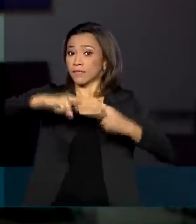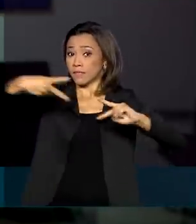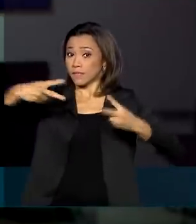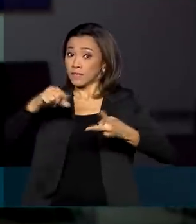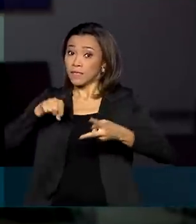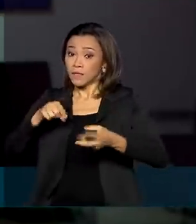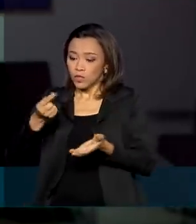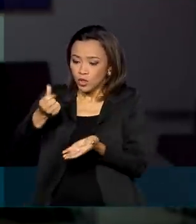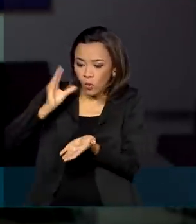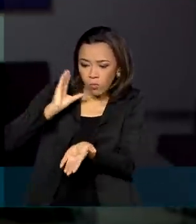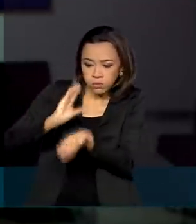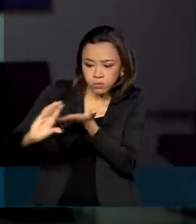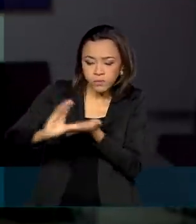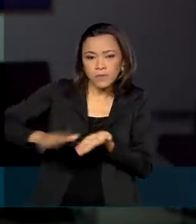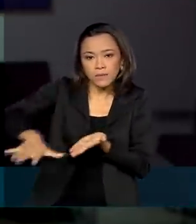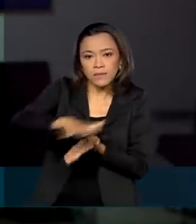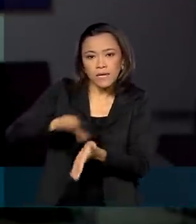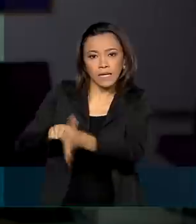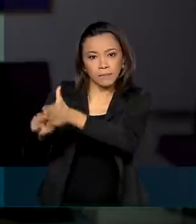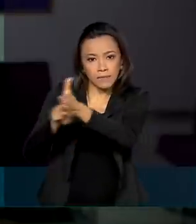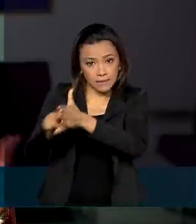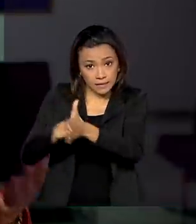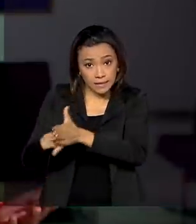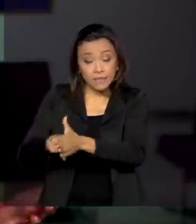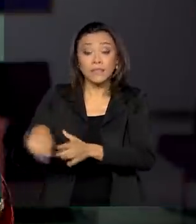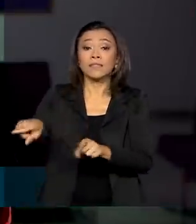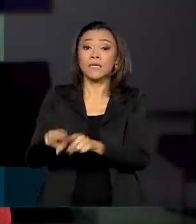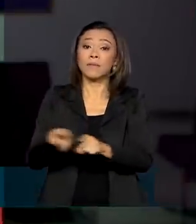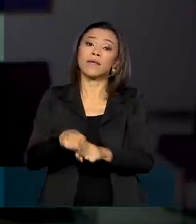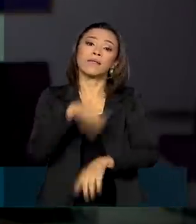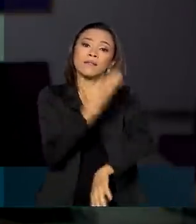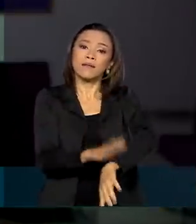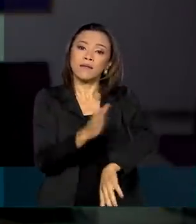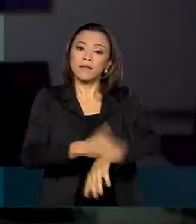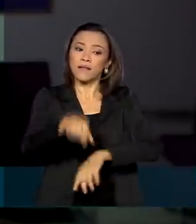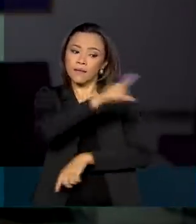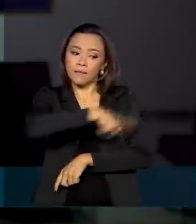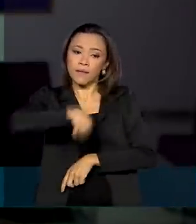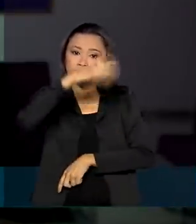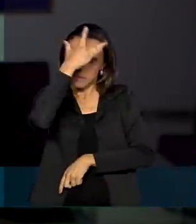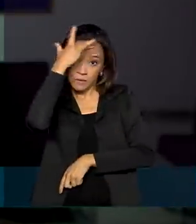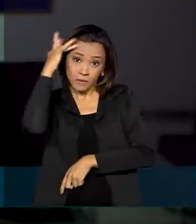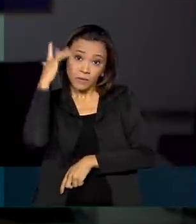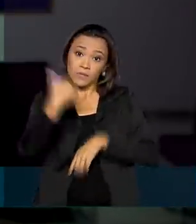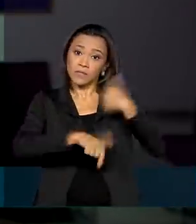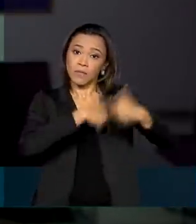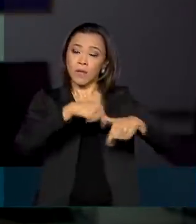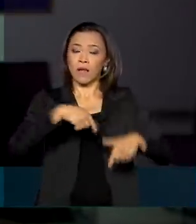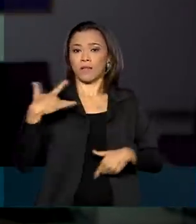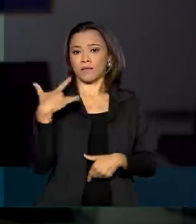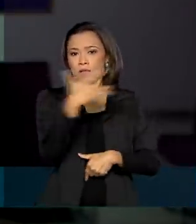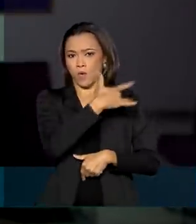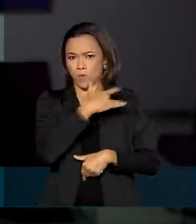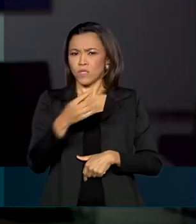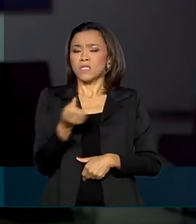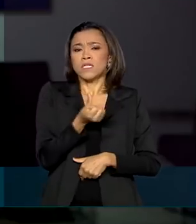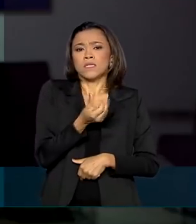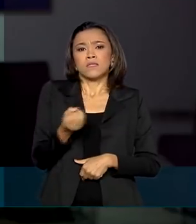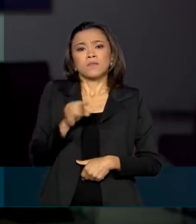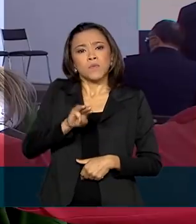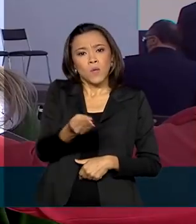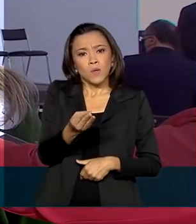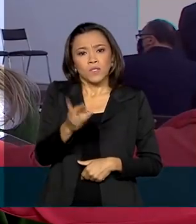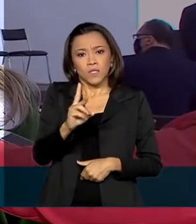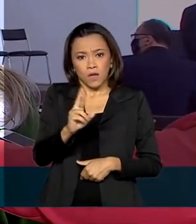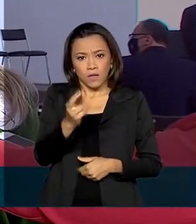capacitação dos profissionais do Sistema Único de Saúde. Para isso, 600 milhões de reais vão ser investidos nos próximos quatro